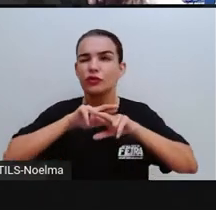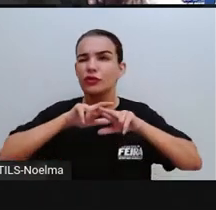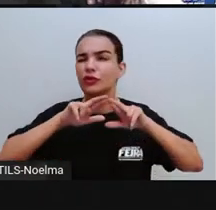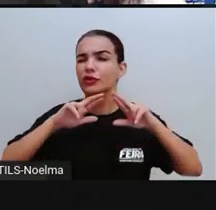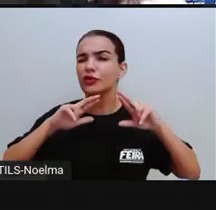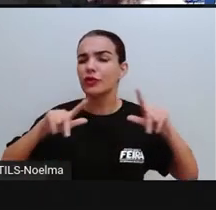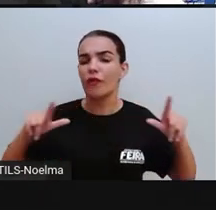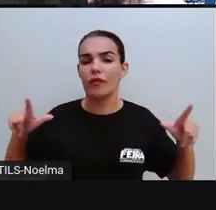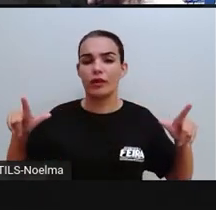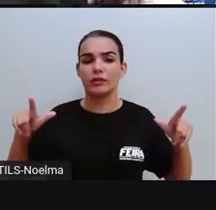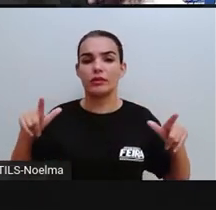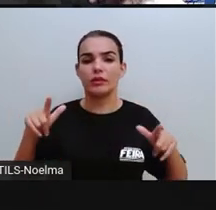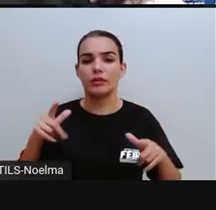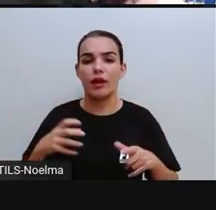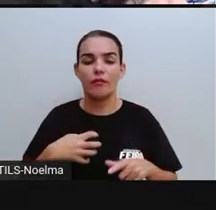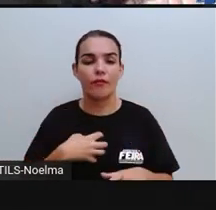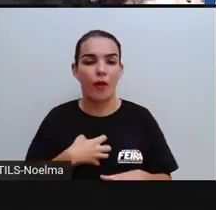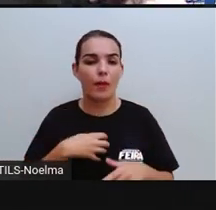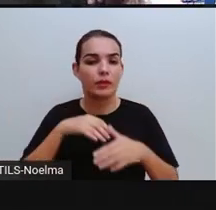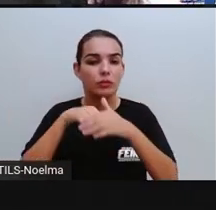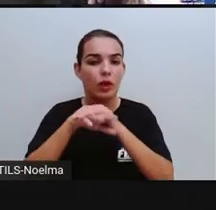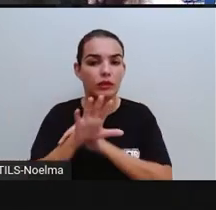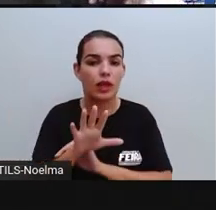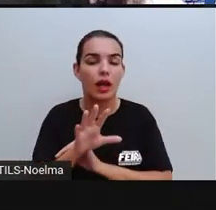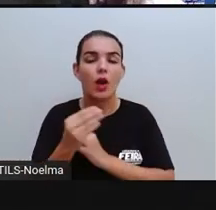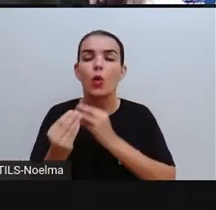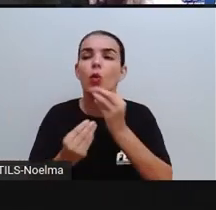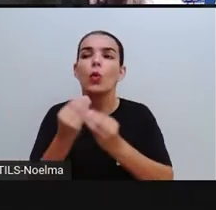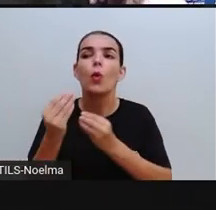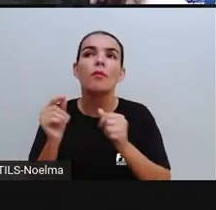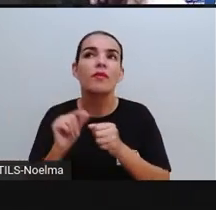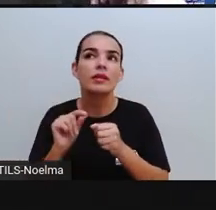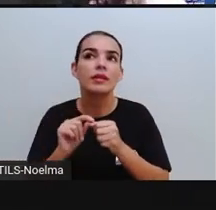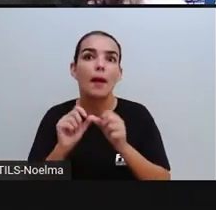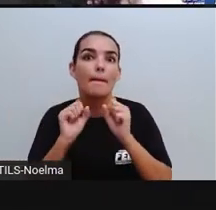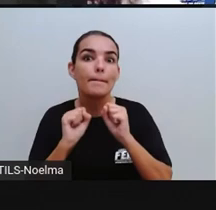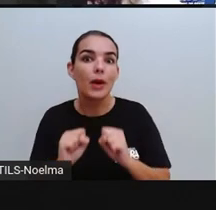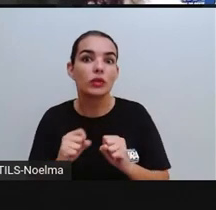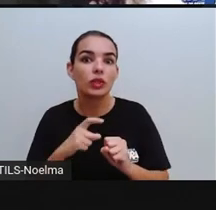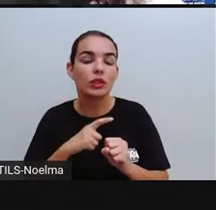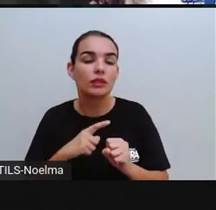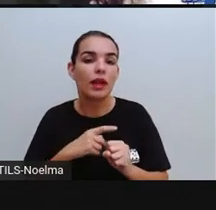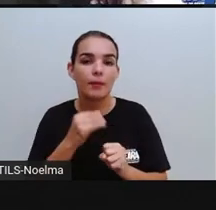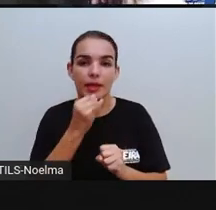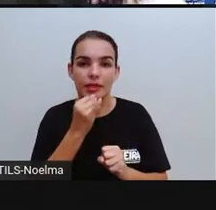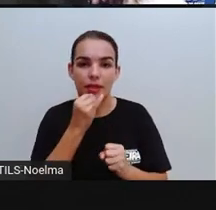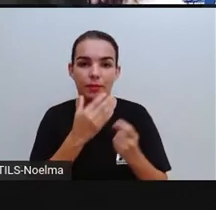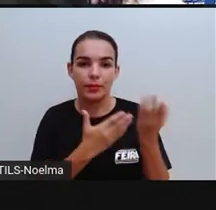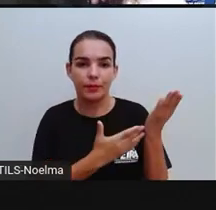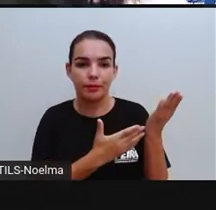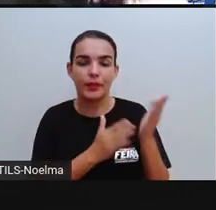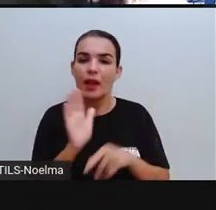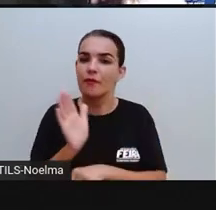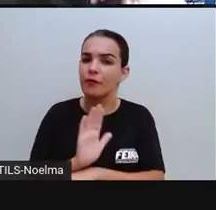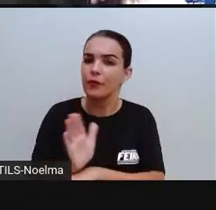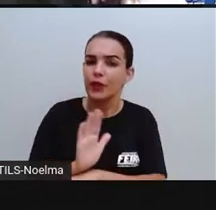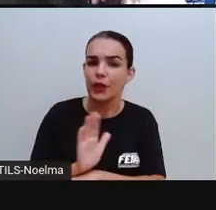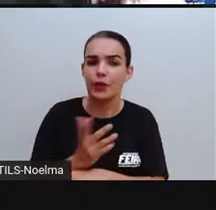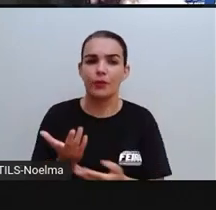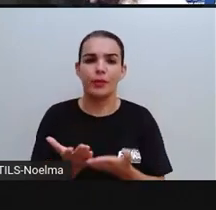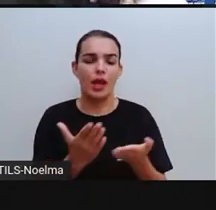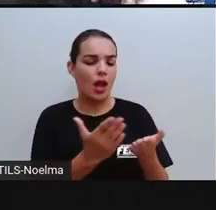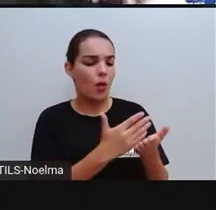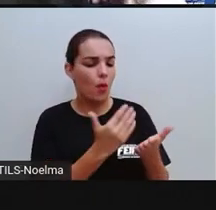preservar. Como é que nós podemos fazer essa preservação? Olha lá, algumas fontes históricas, ó, pode ser um filme,